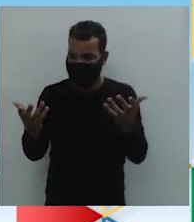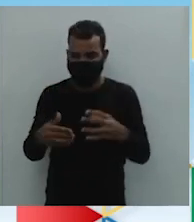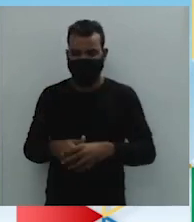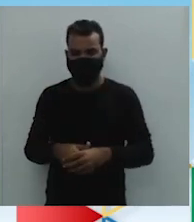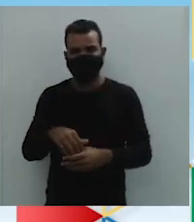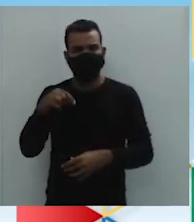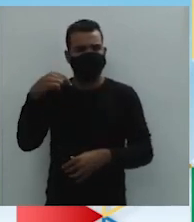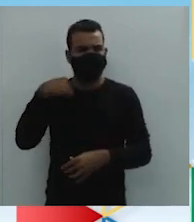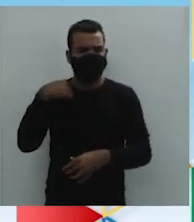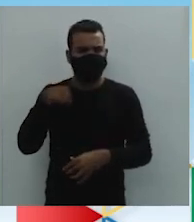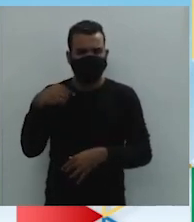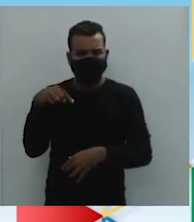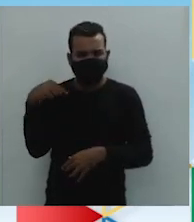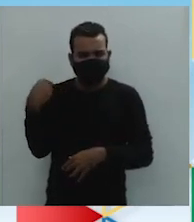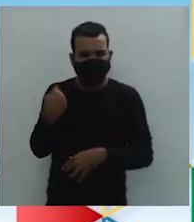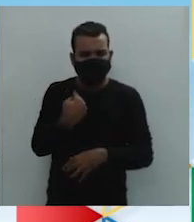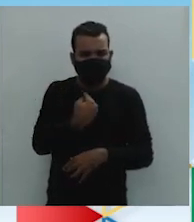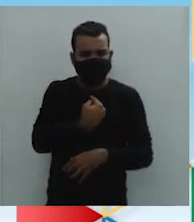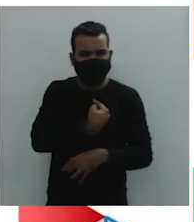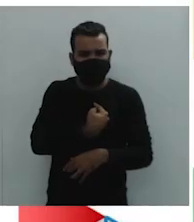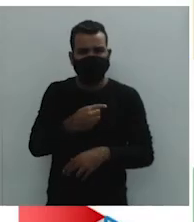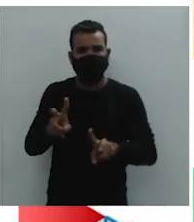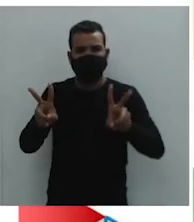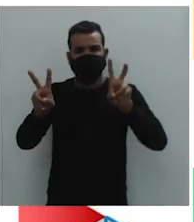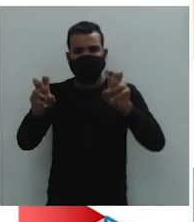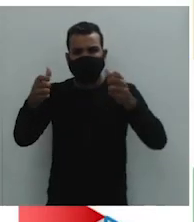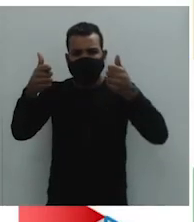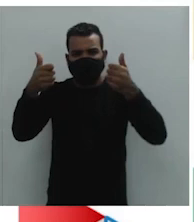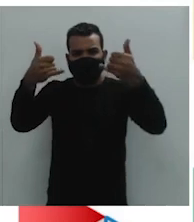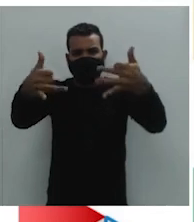o que nós iremos abordar dentro desse tema?